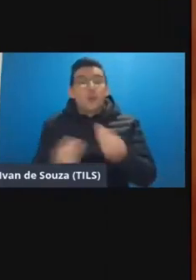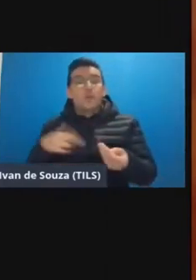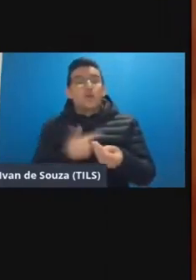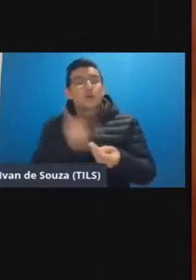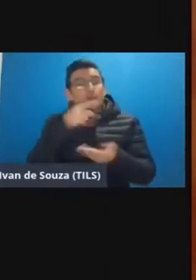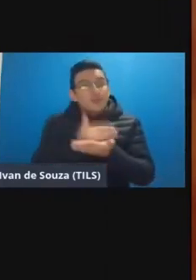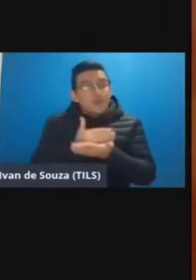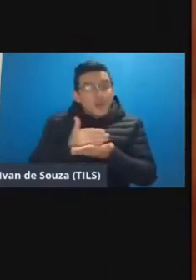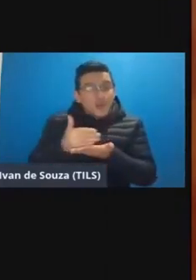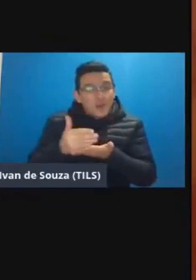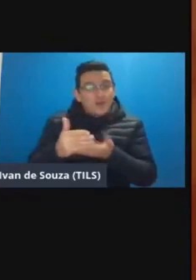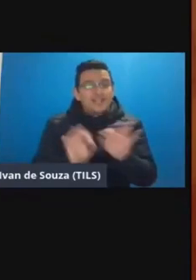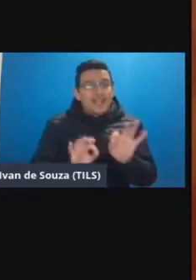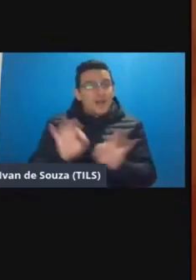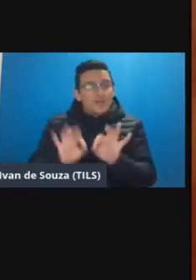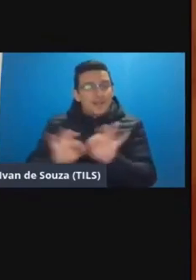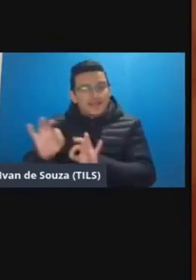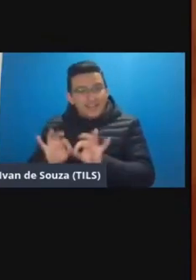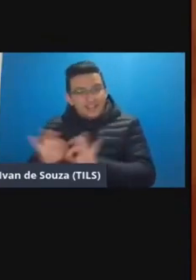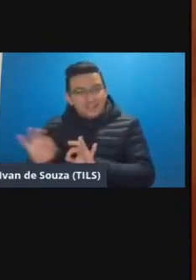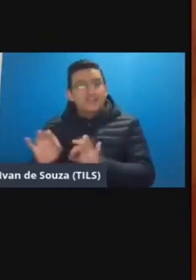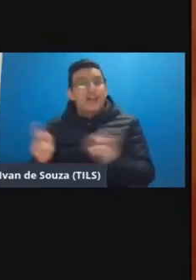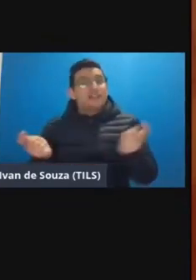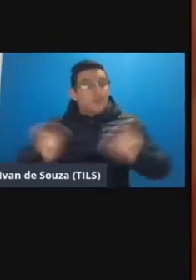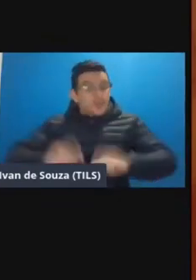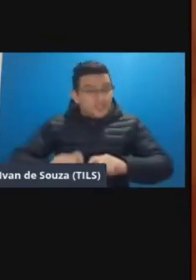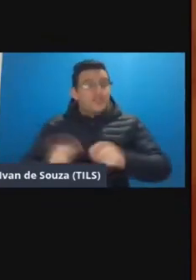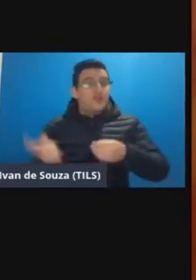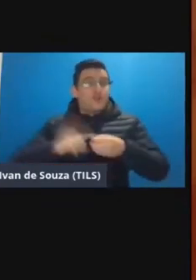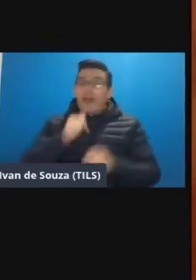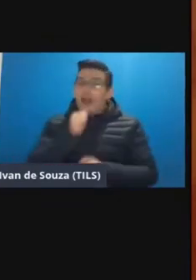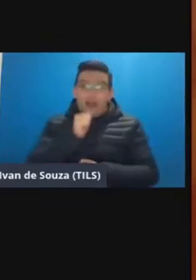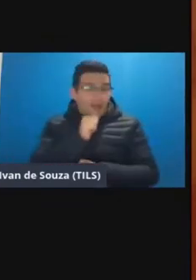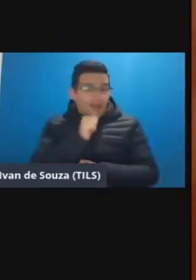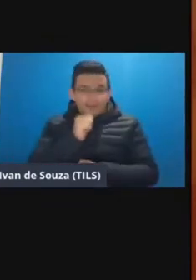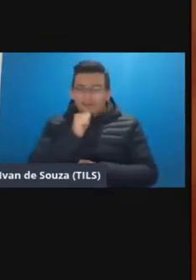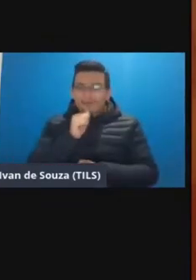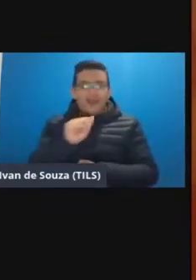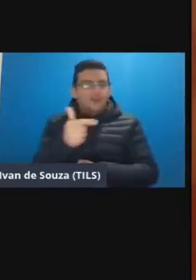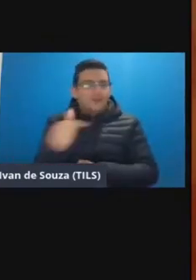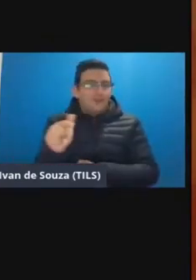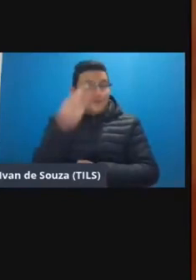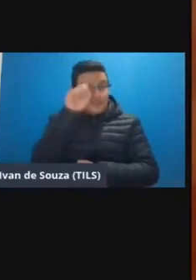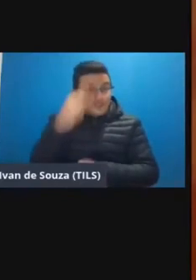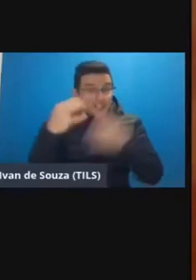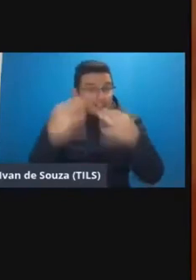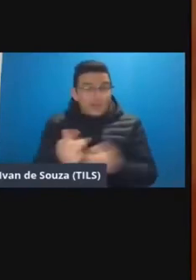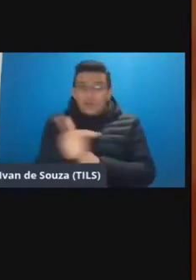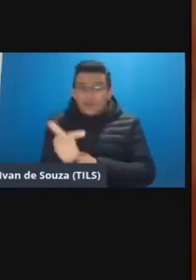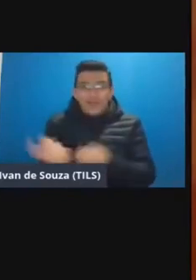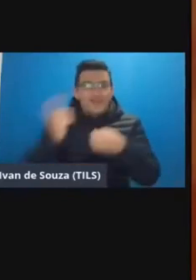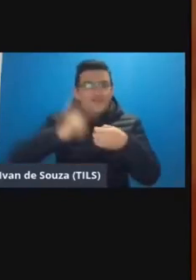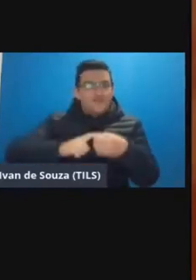pode começar a planejar a nossa possível volta ainda não estamos falando né não temos essa data da nossa